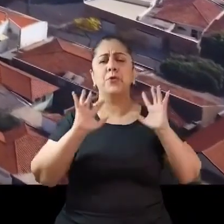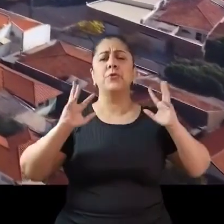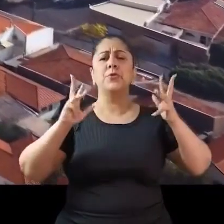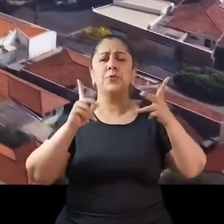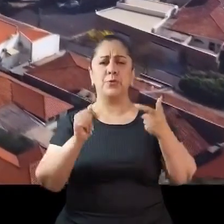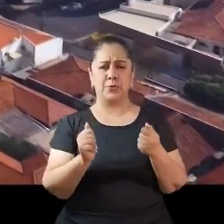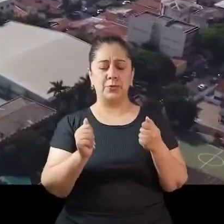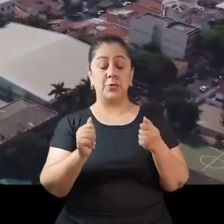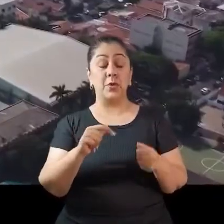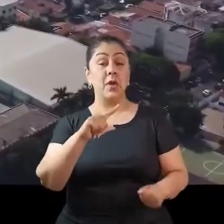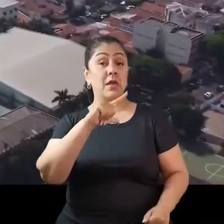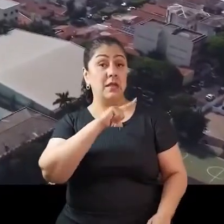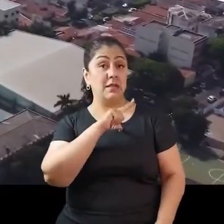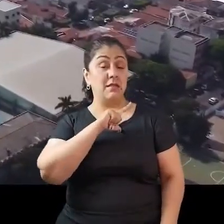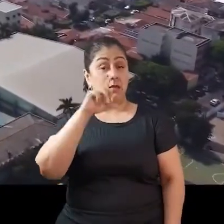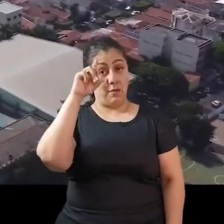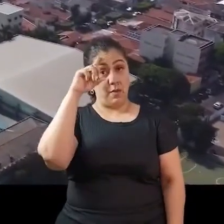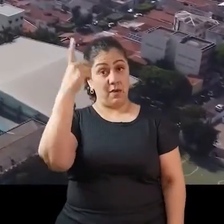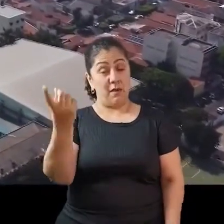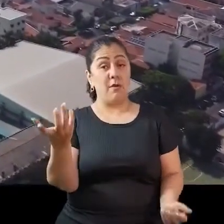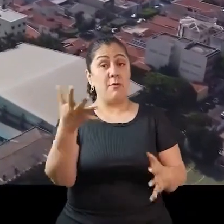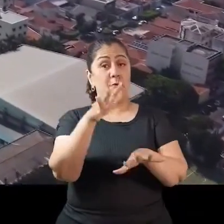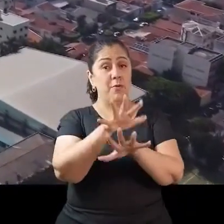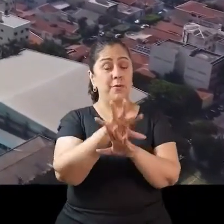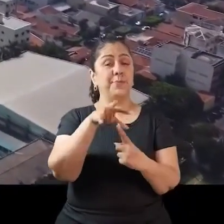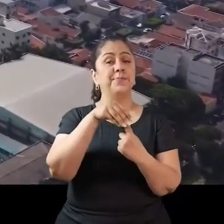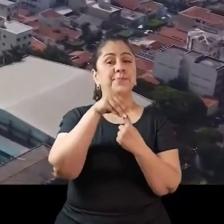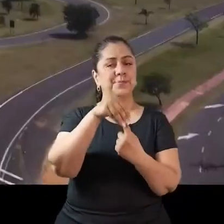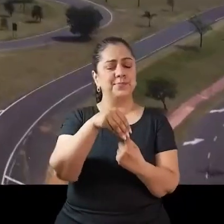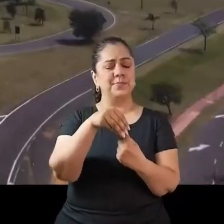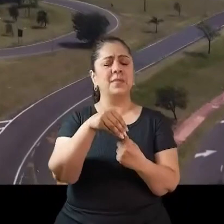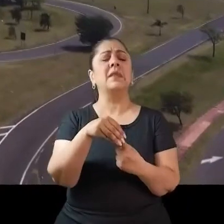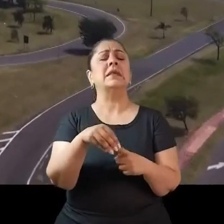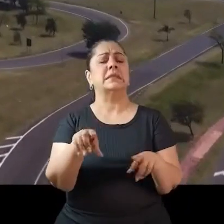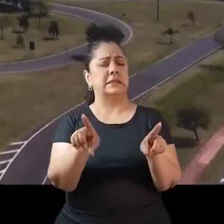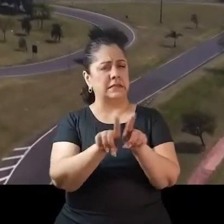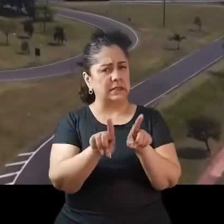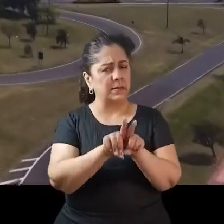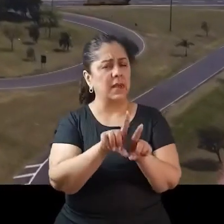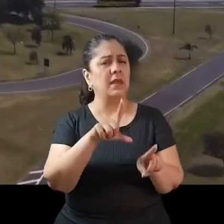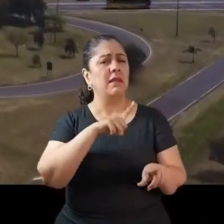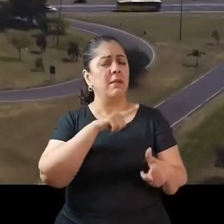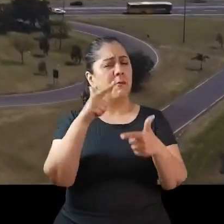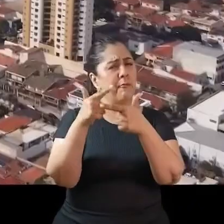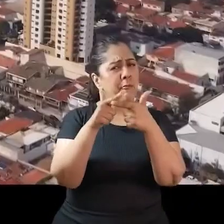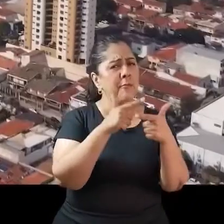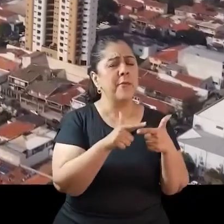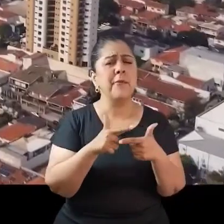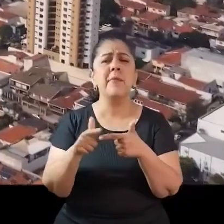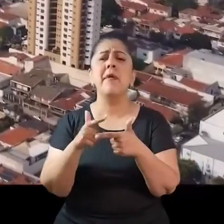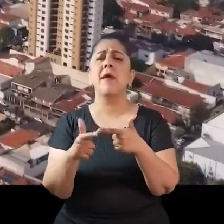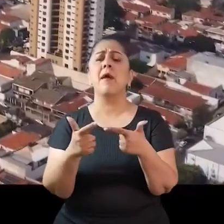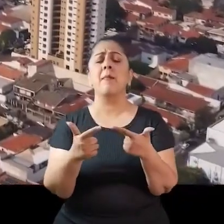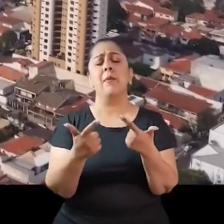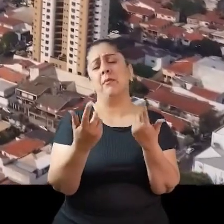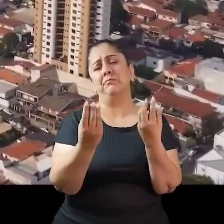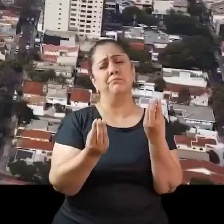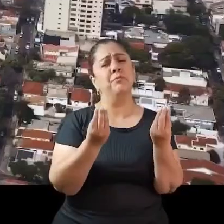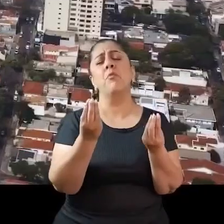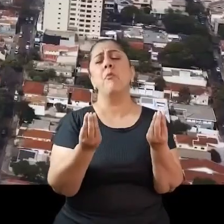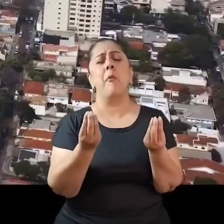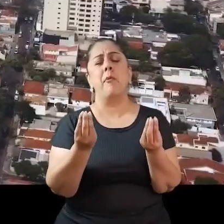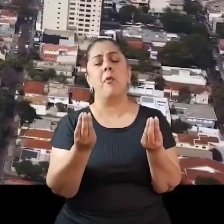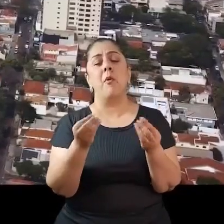inclusão e unidade, o Brasil também enfrenta desafios significativos, como desigualdades sociais